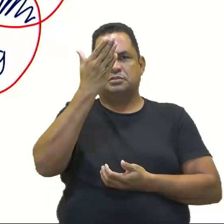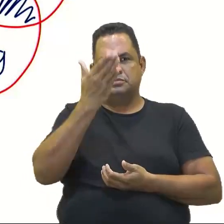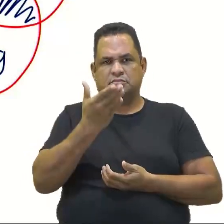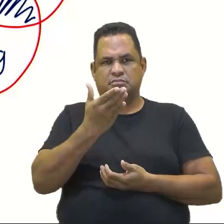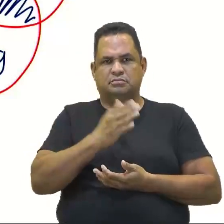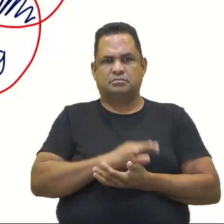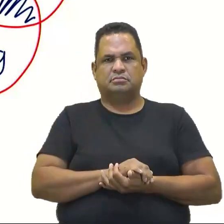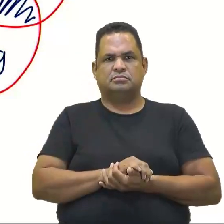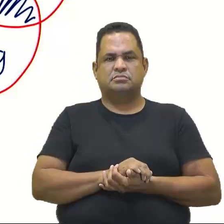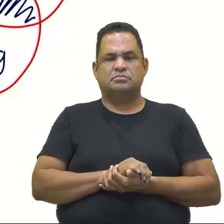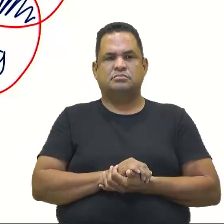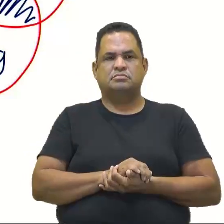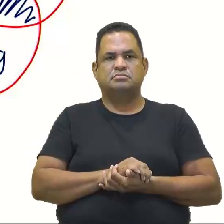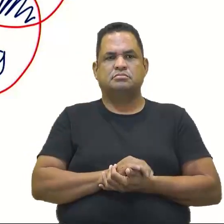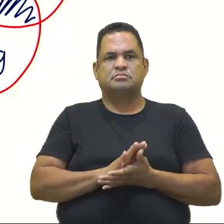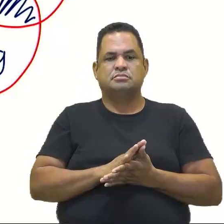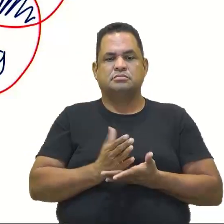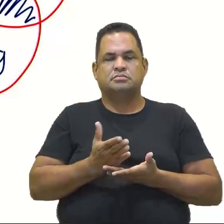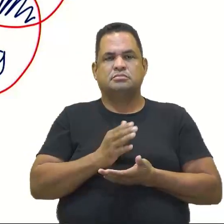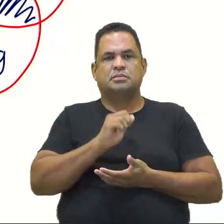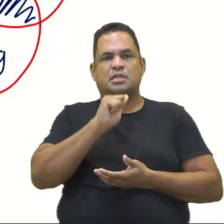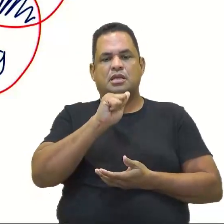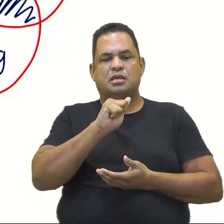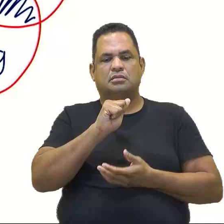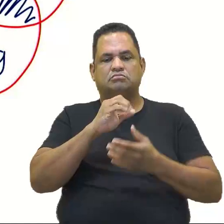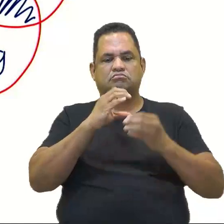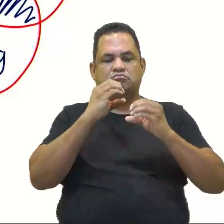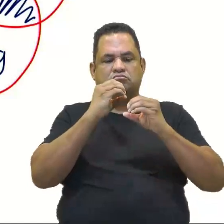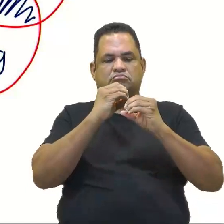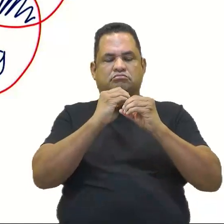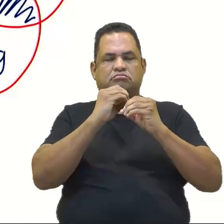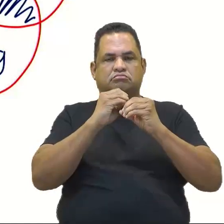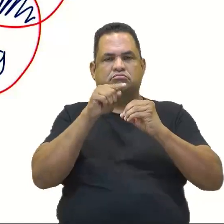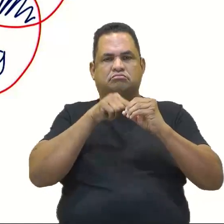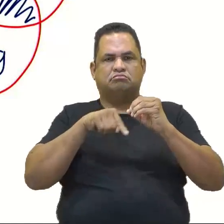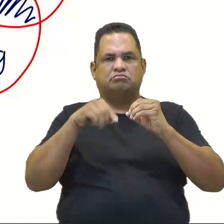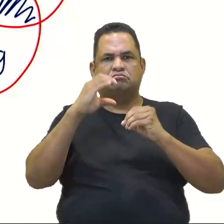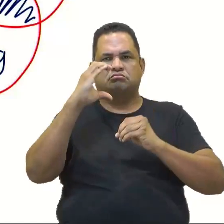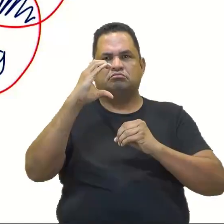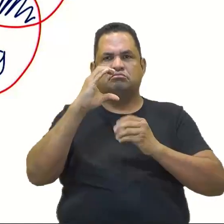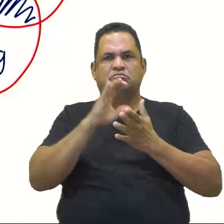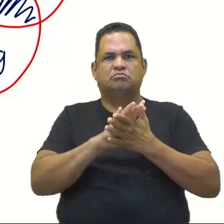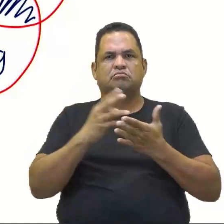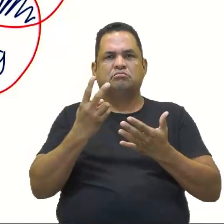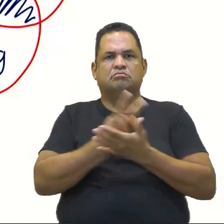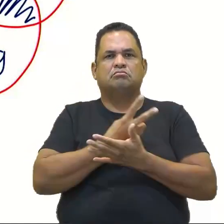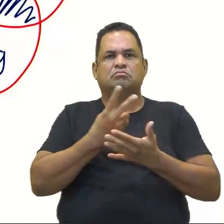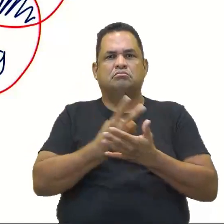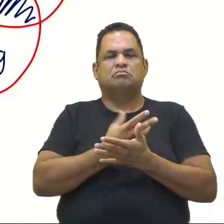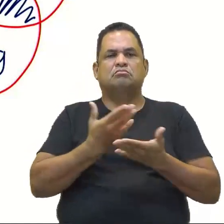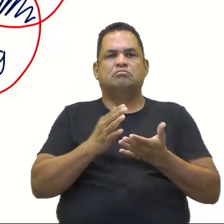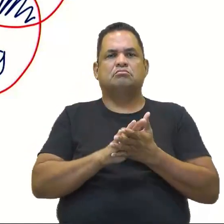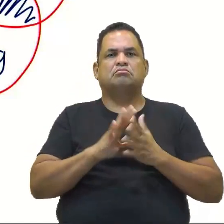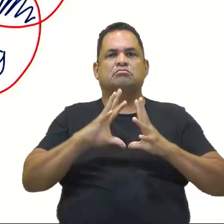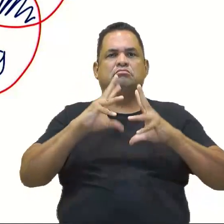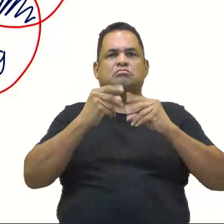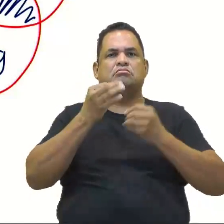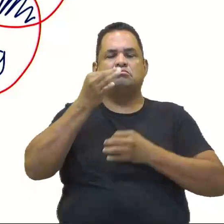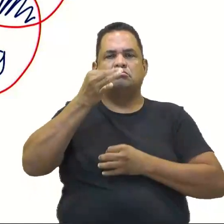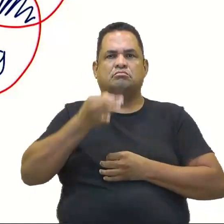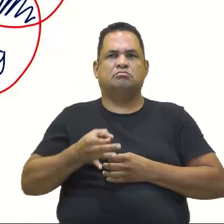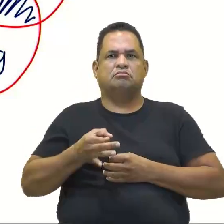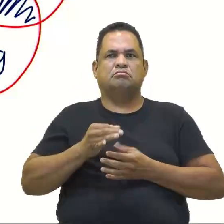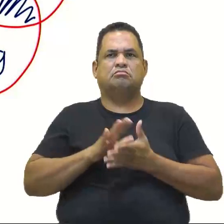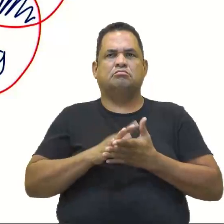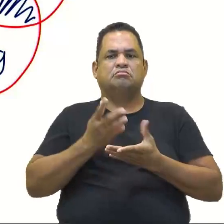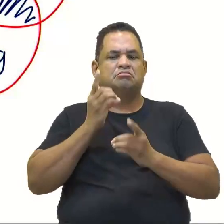ser A interseção C, não Isso, alguma coisa assim. Beleza. Então, é um errinho aqui de digitação, mas todas estão corretas. A gente não